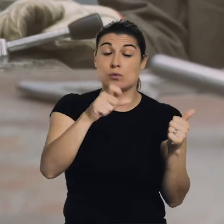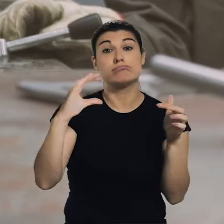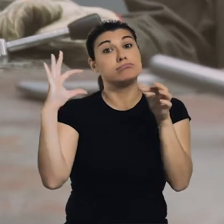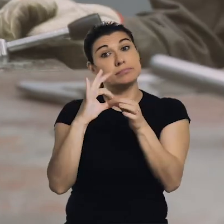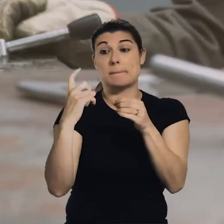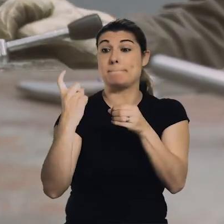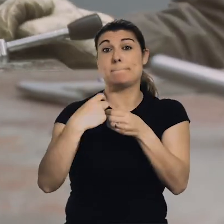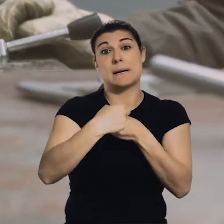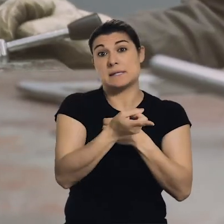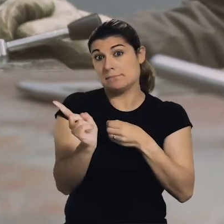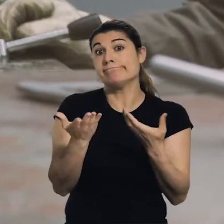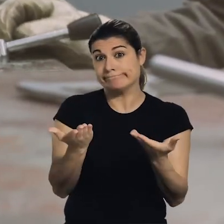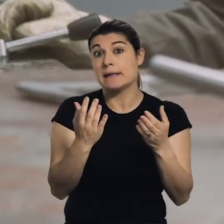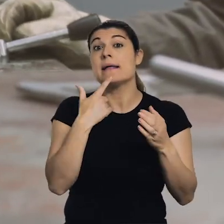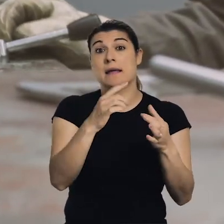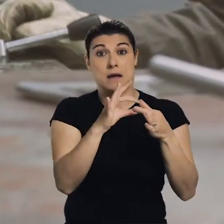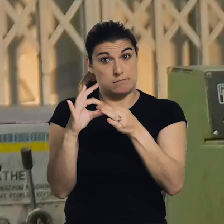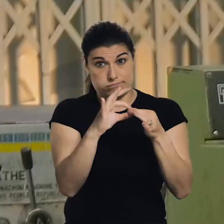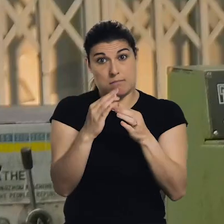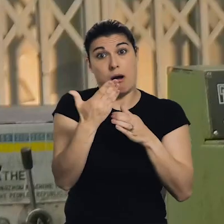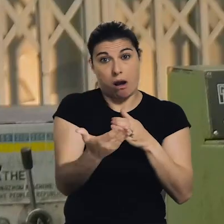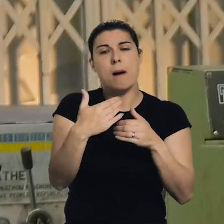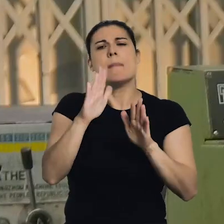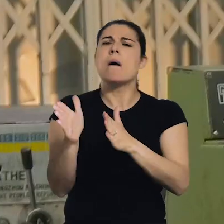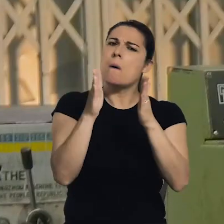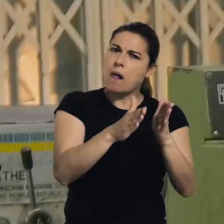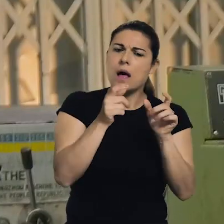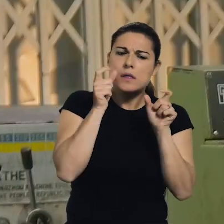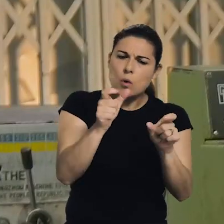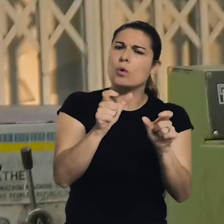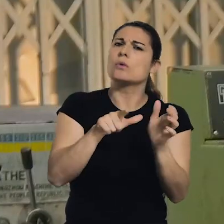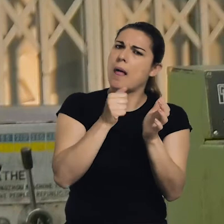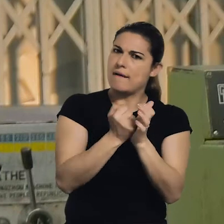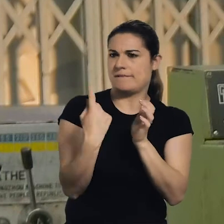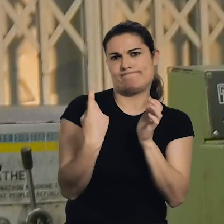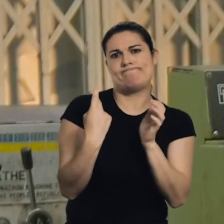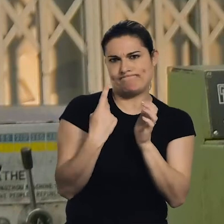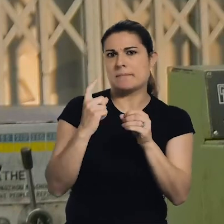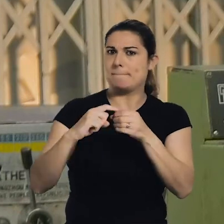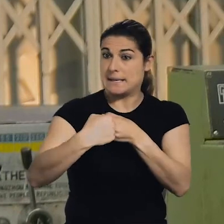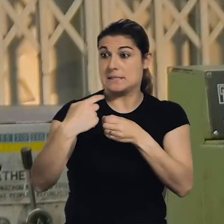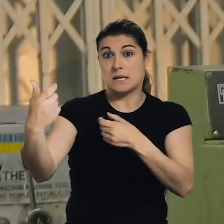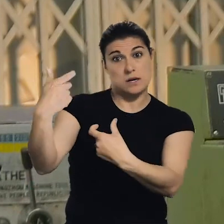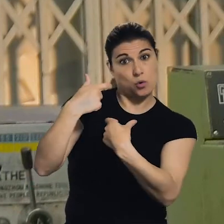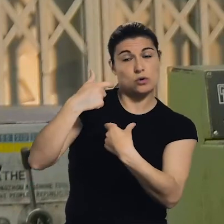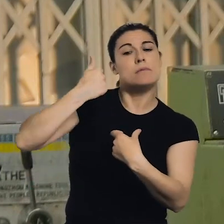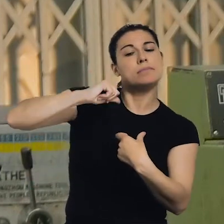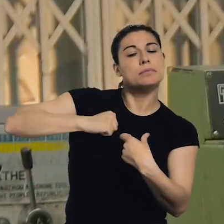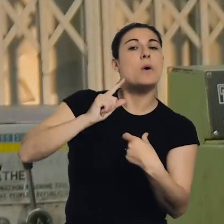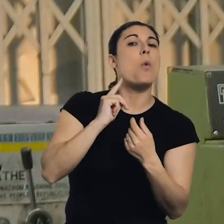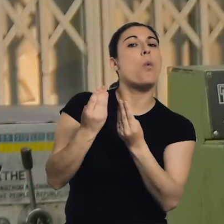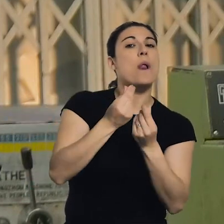aos formandos do ponto de vista prático também nessas parcerias, portanto há aqui uma colaboração mas também um controle